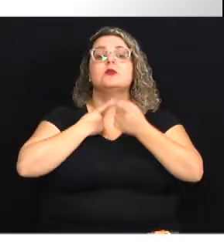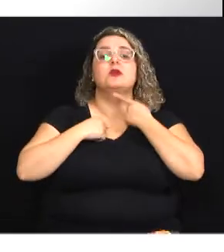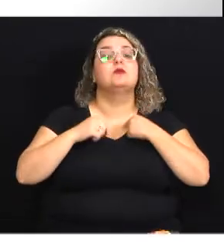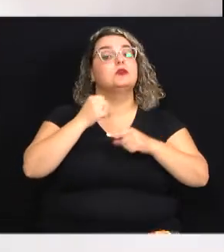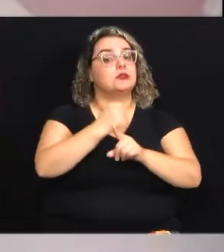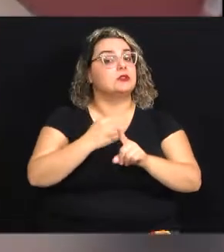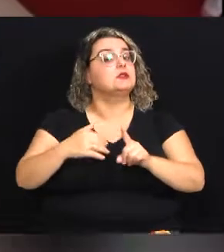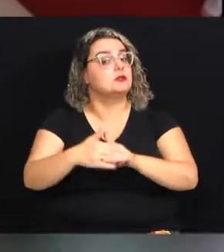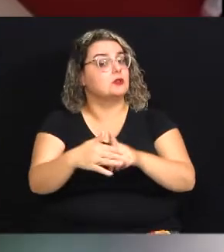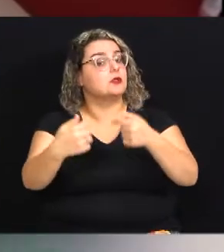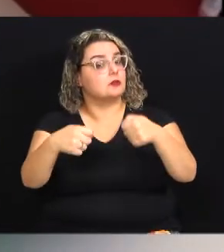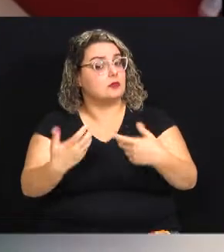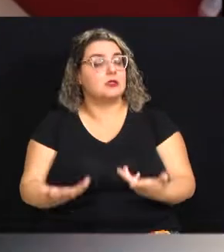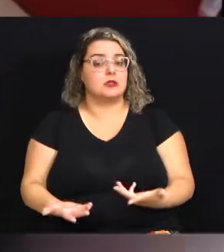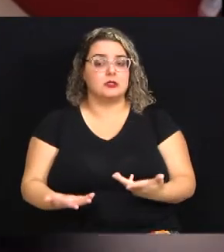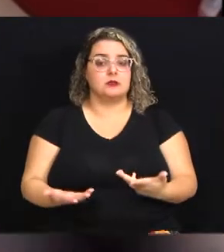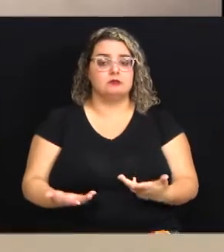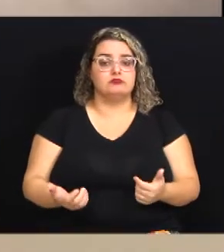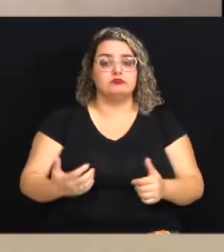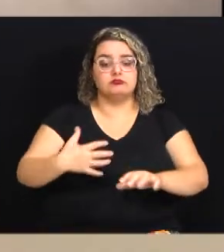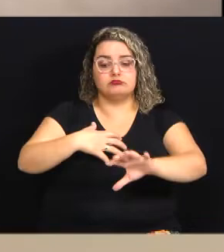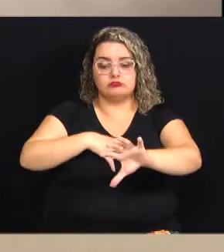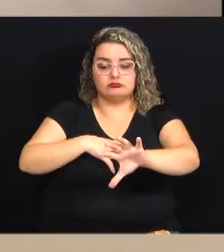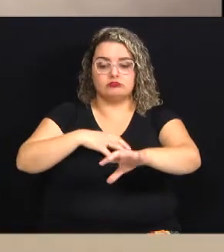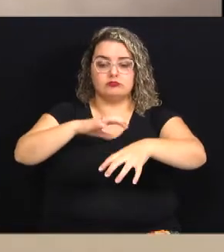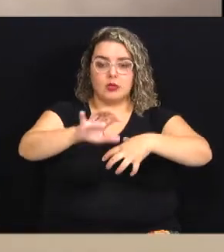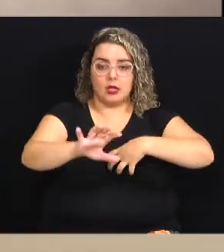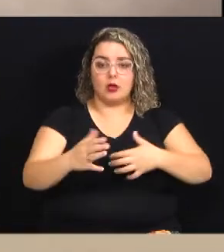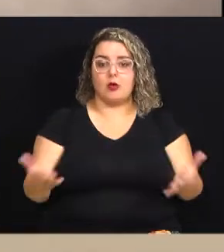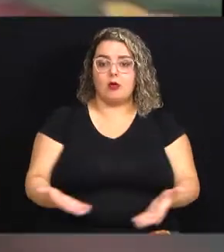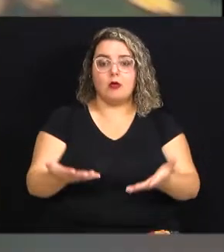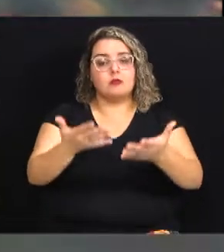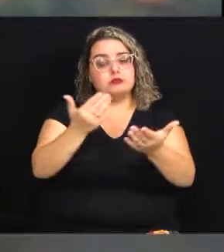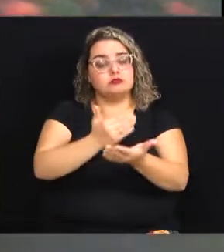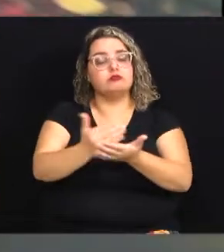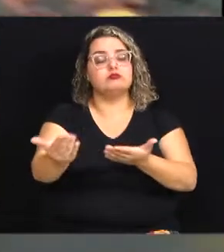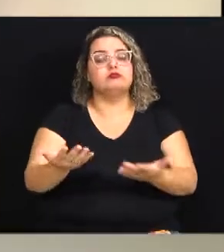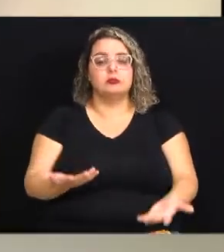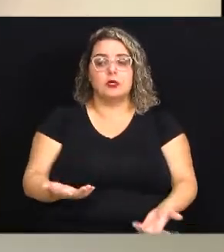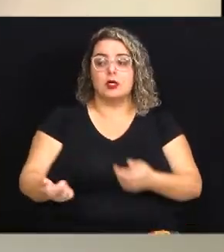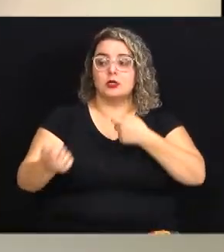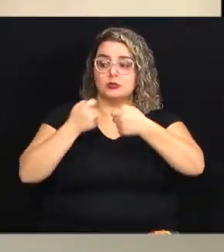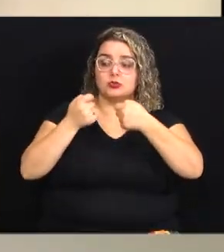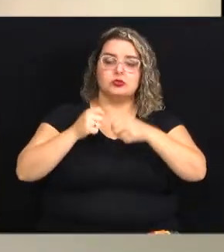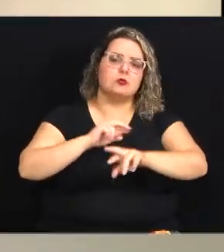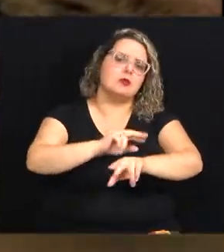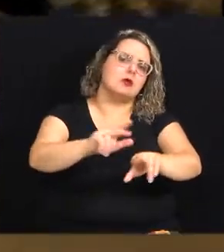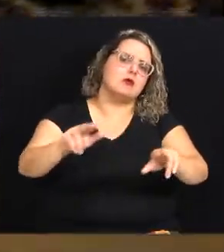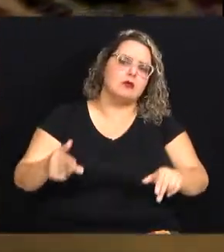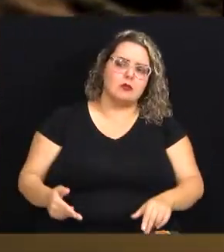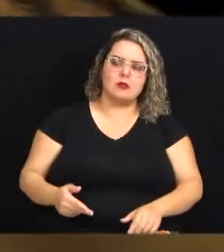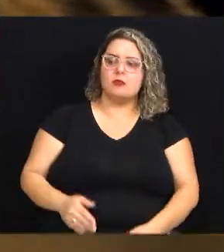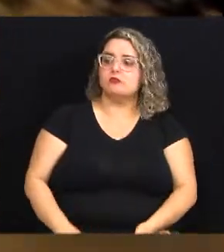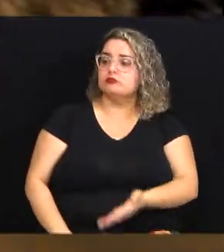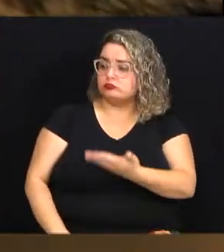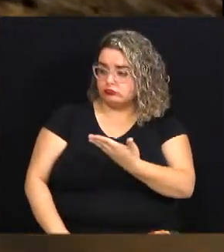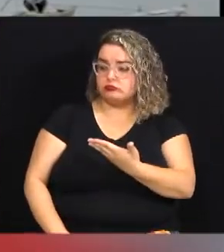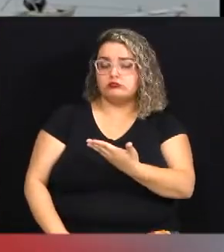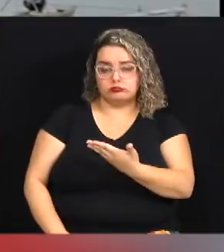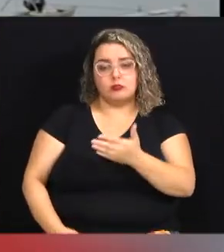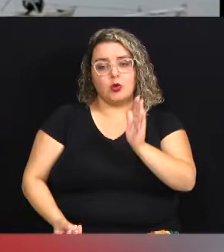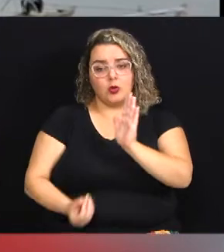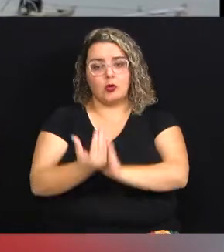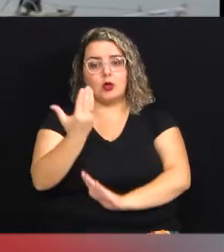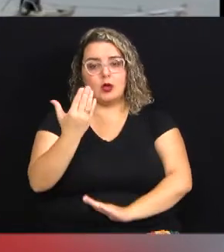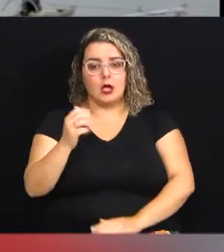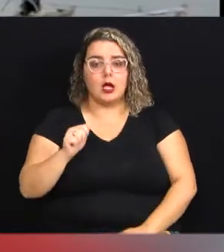sociedade e saíram da apatia e do imobilismo. Entre os entrevistados estão Bill Drayton, fundador da